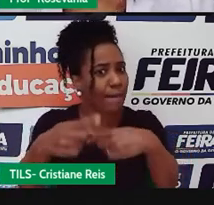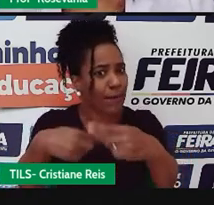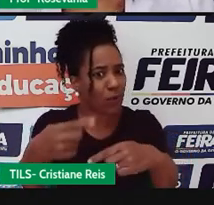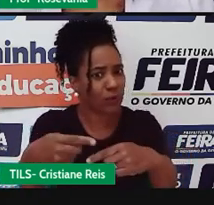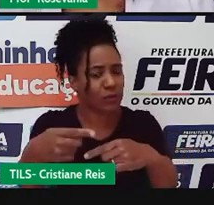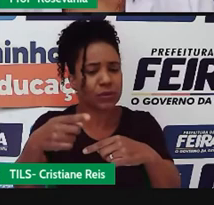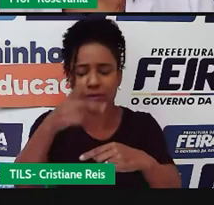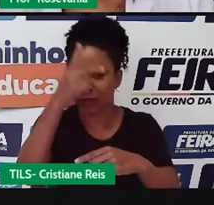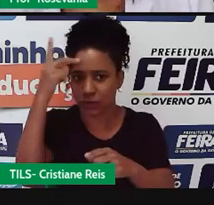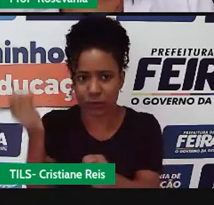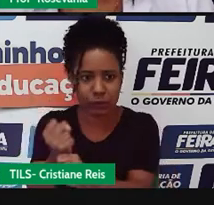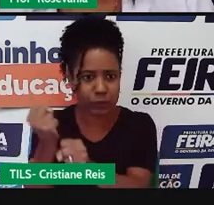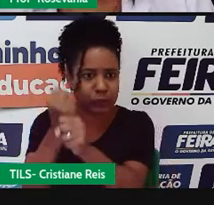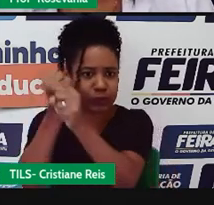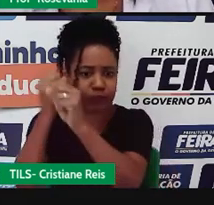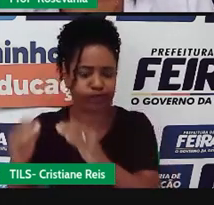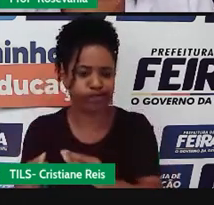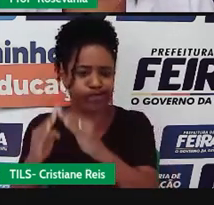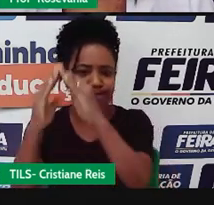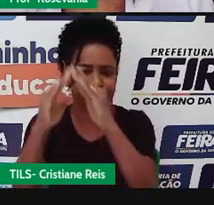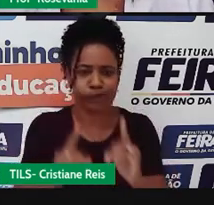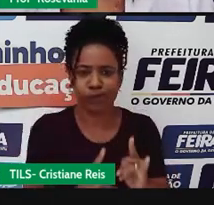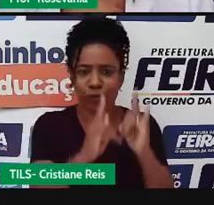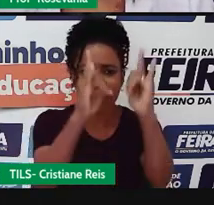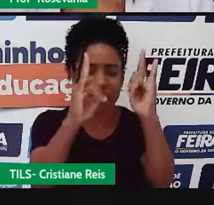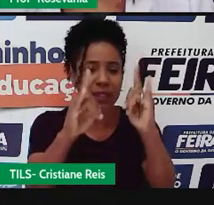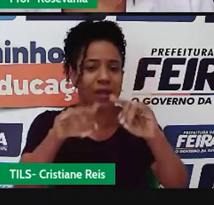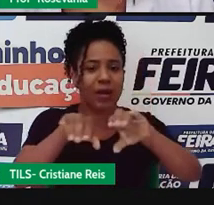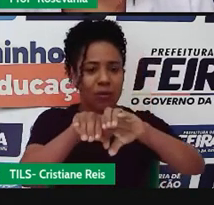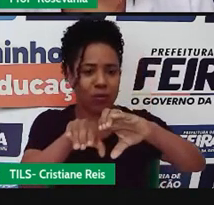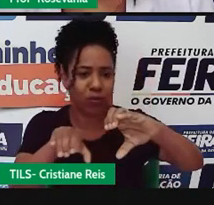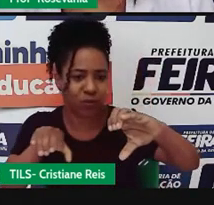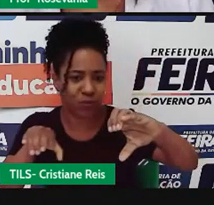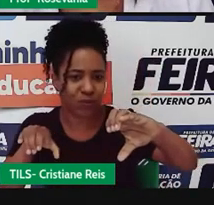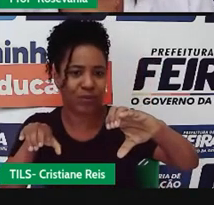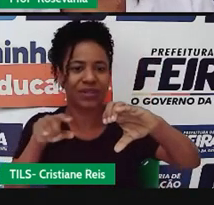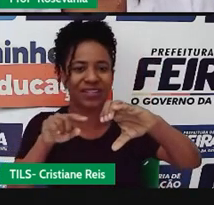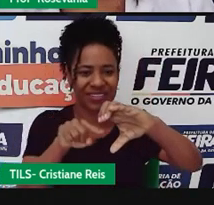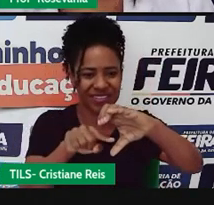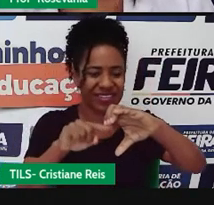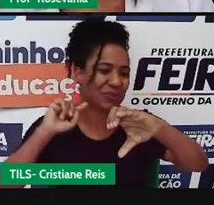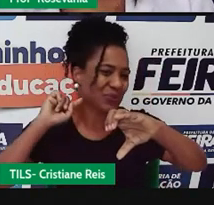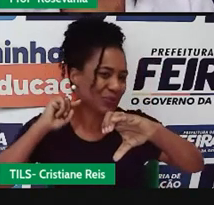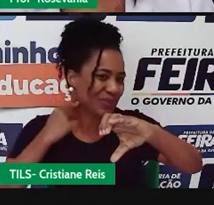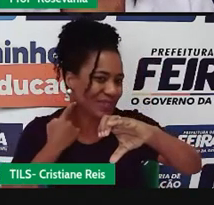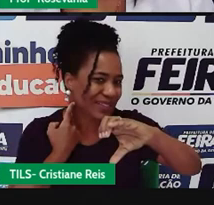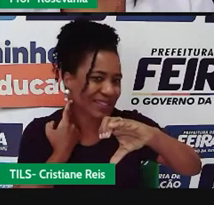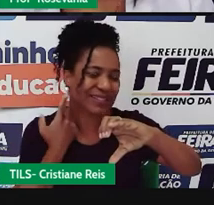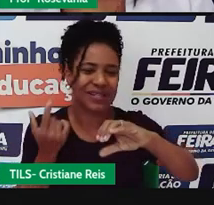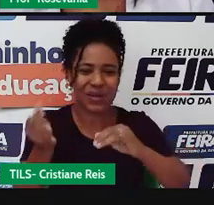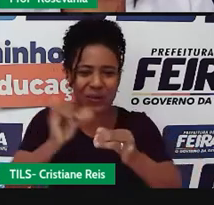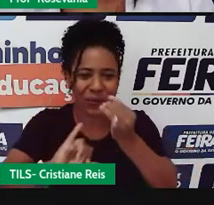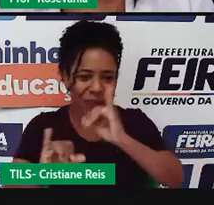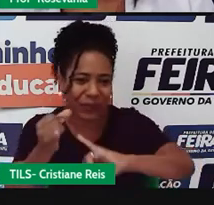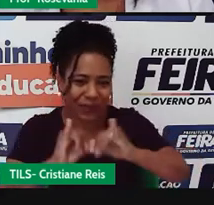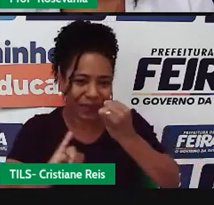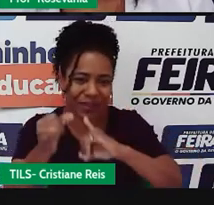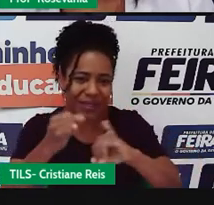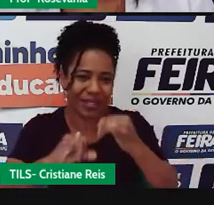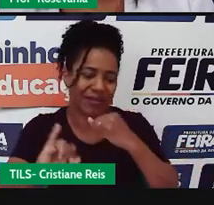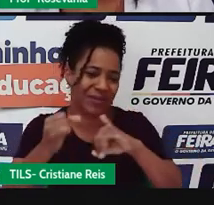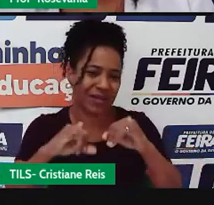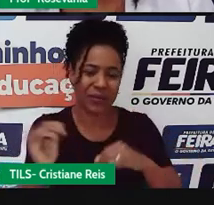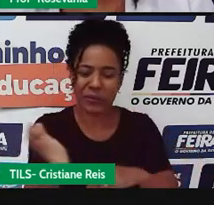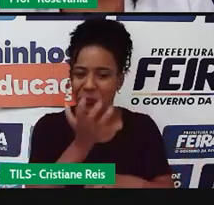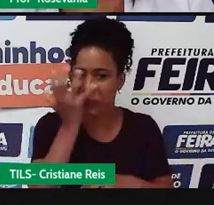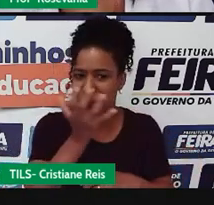esgotos aumentassem volume, né, de produtos poluentes, contaminados, que estavam sendo jogados, sem nenhum